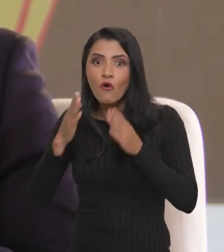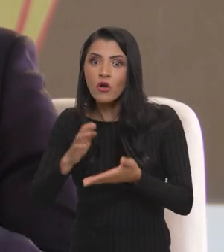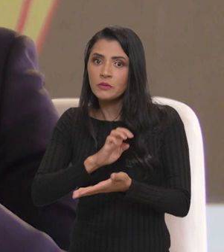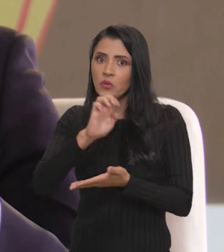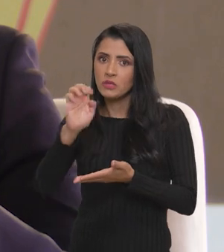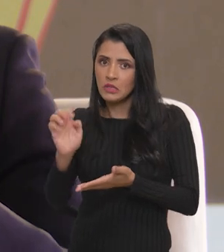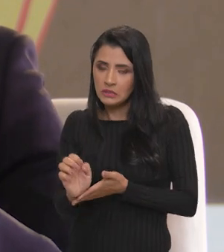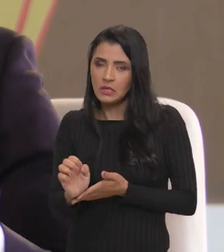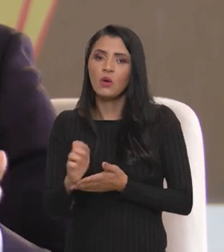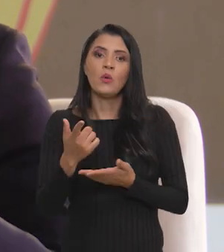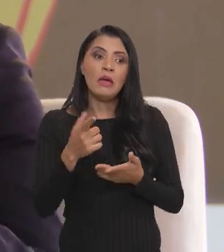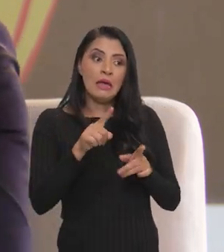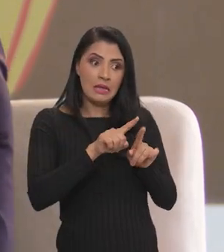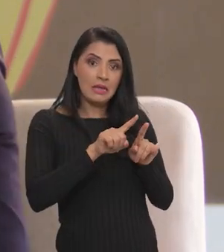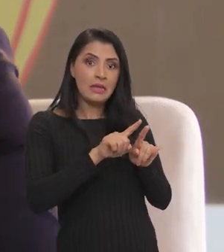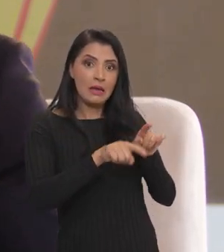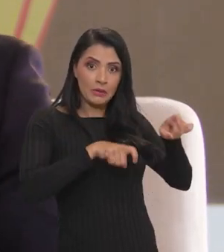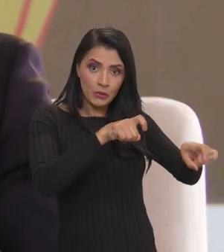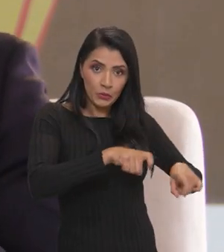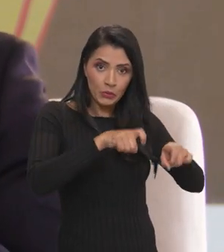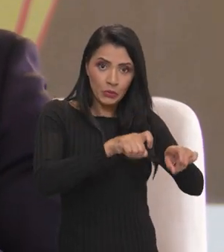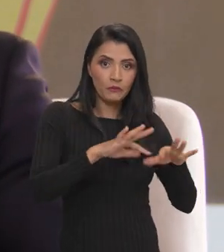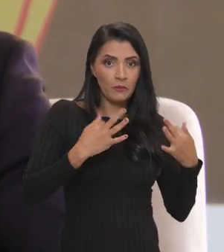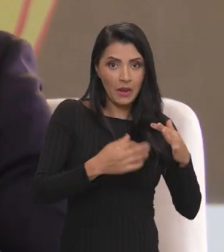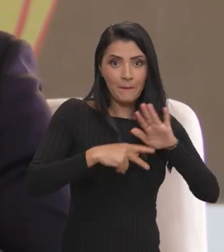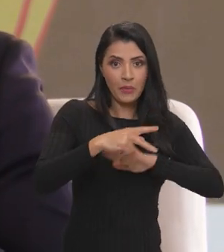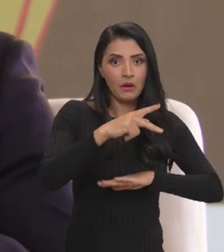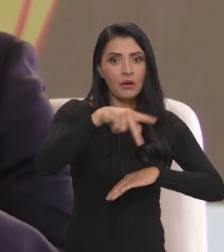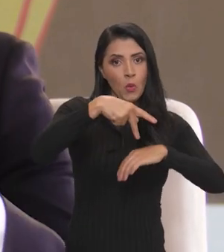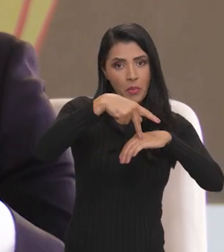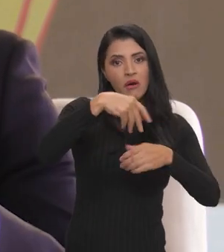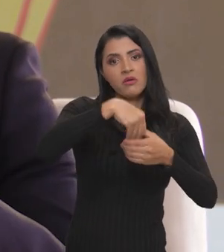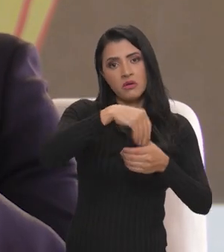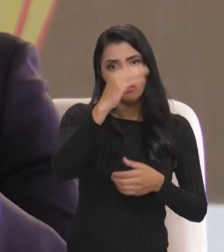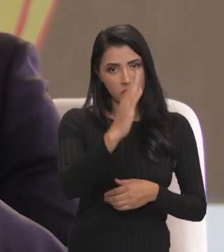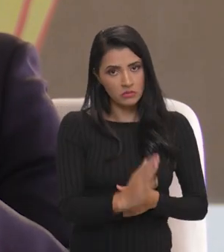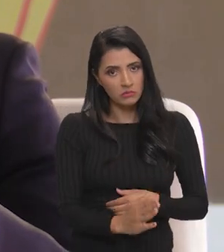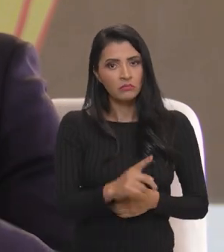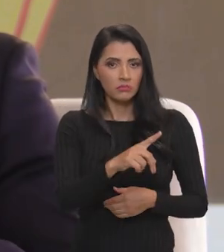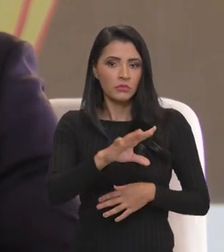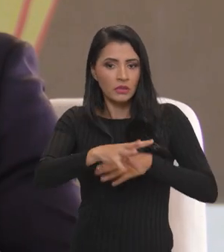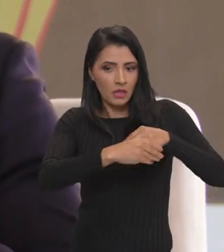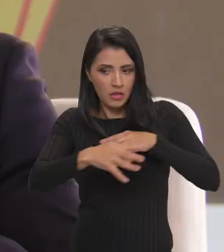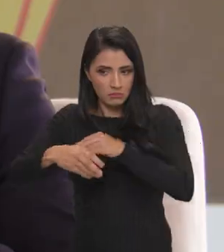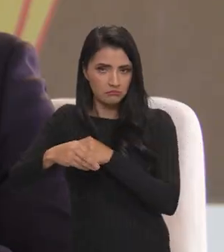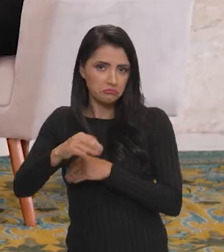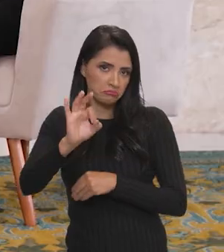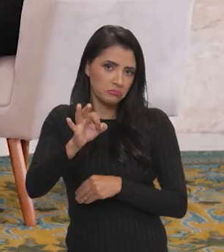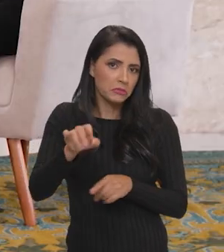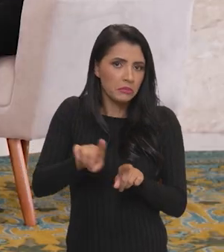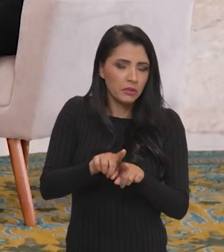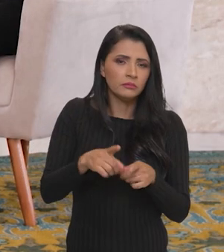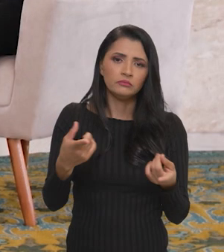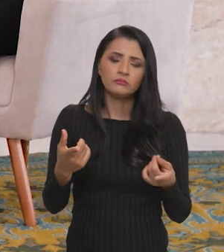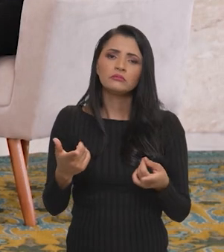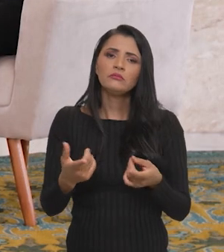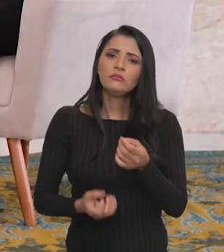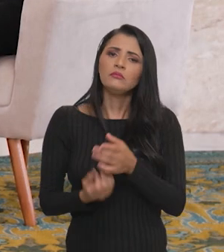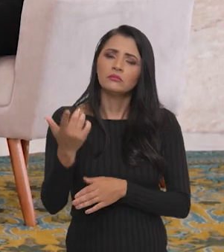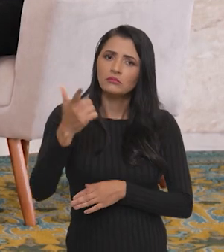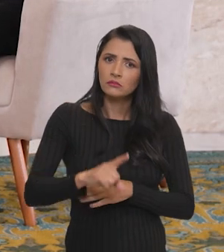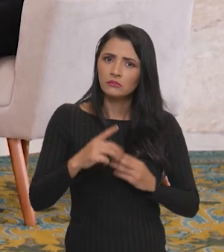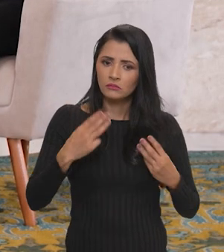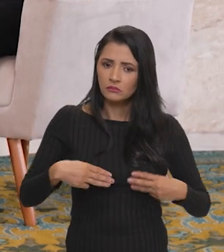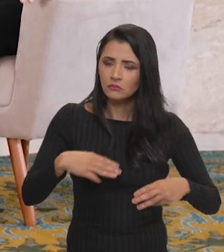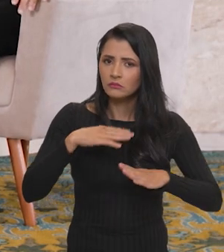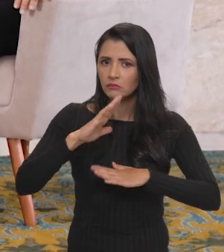exportações e a agricultura familiar para o mercado interno. Então, você tem essa complementariedade também. A